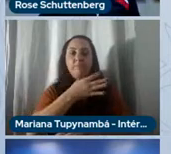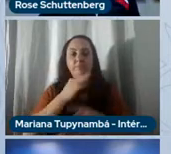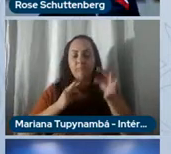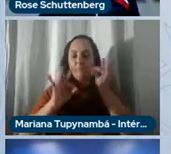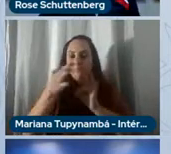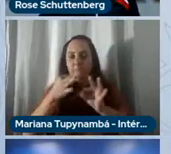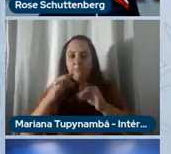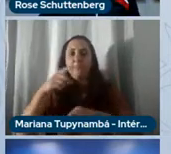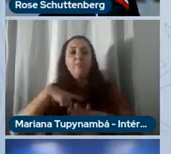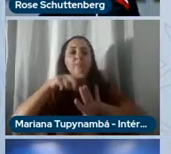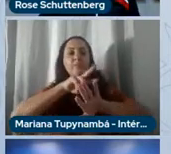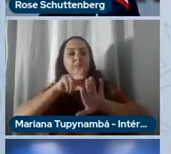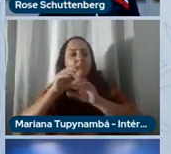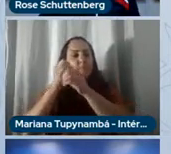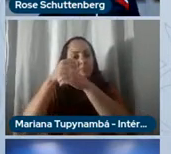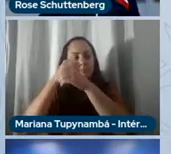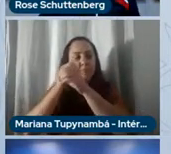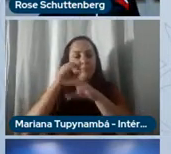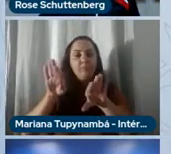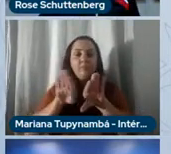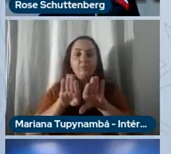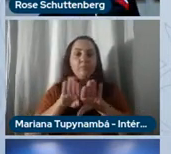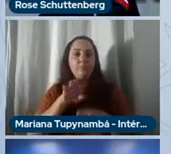laboratórios à disposição dos alunos.